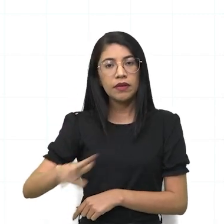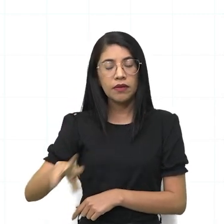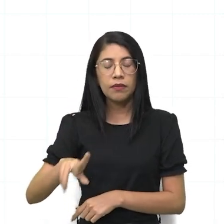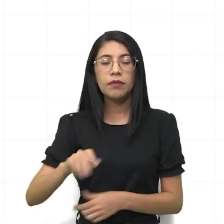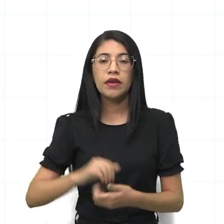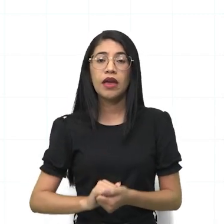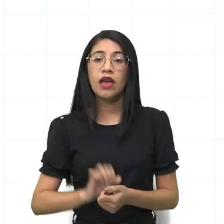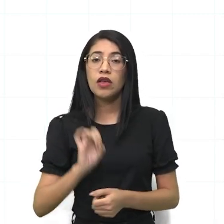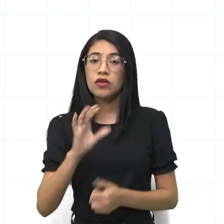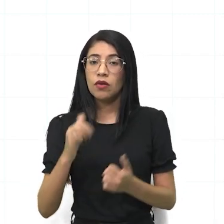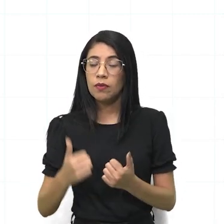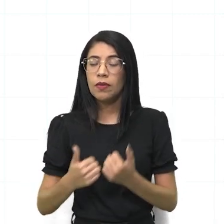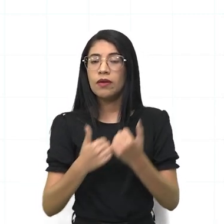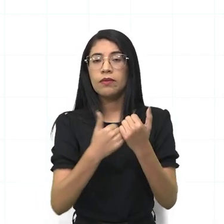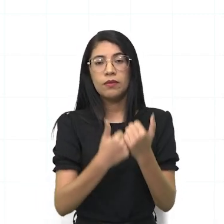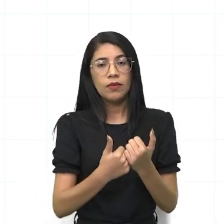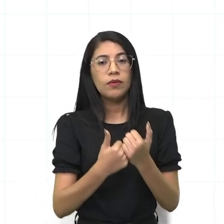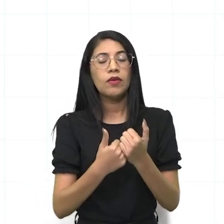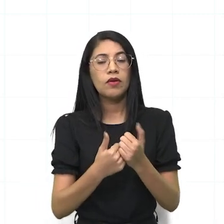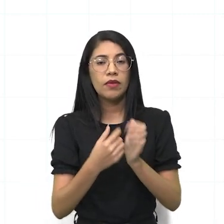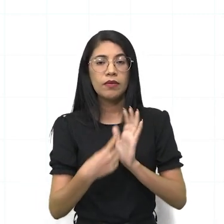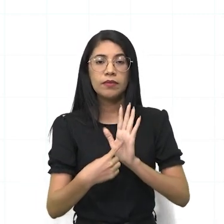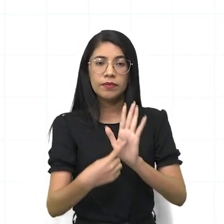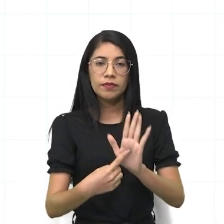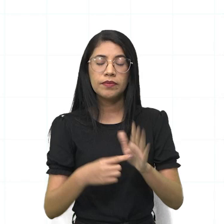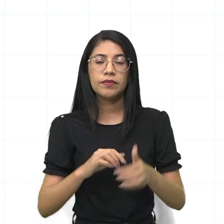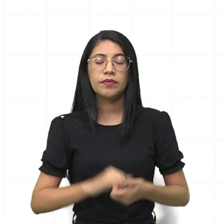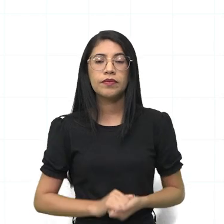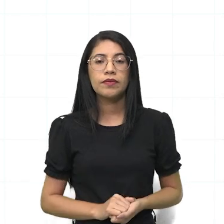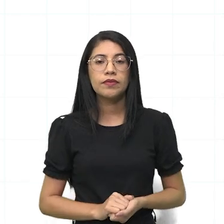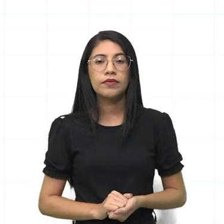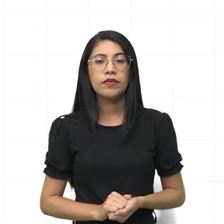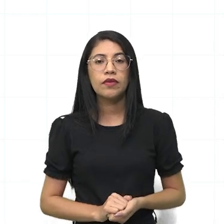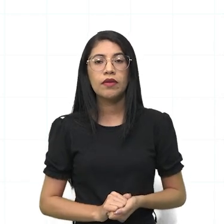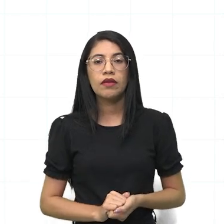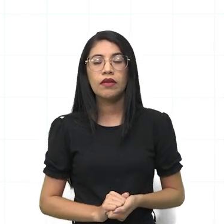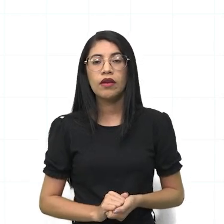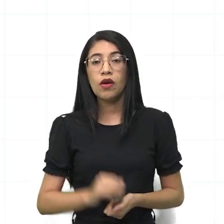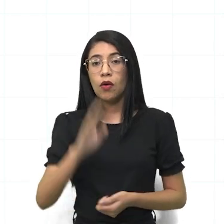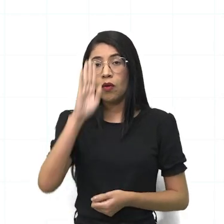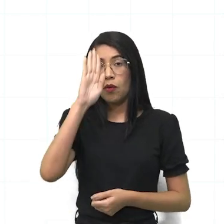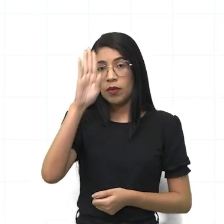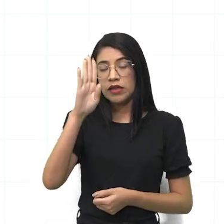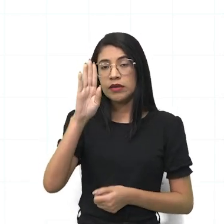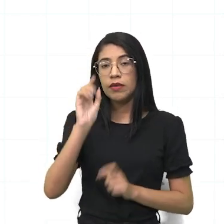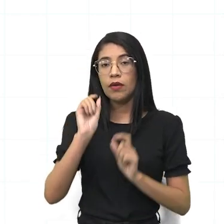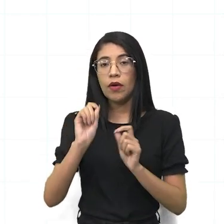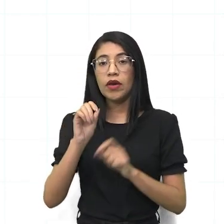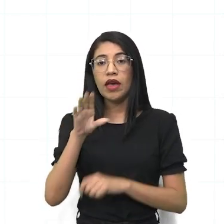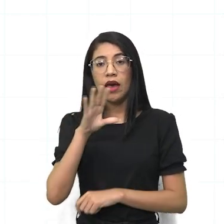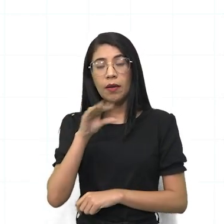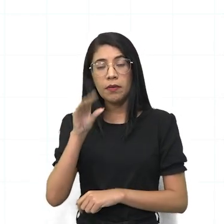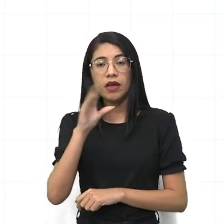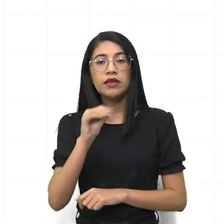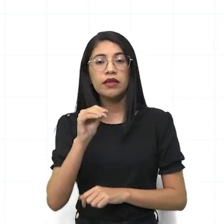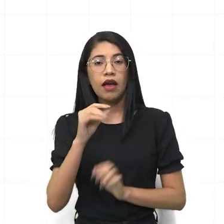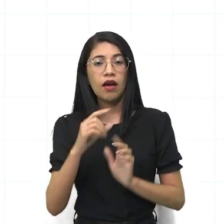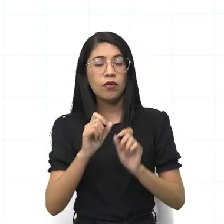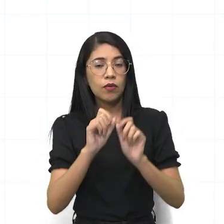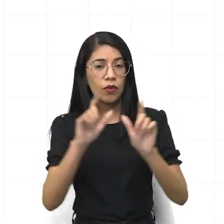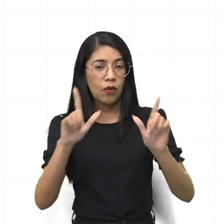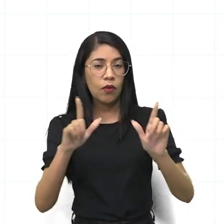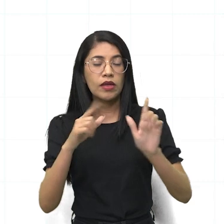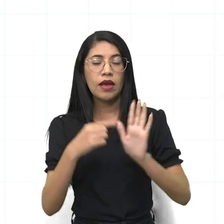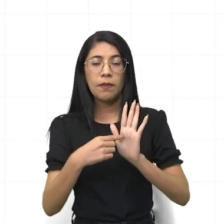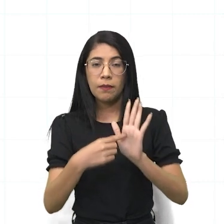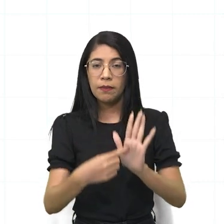tá, ele é só um recurso que vai te ajudar nessa apresentação, a, a principal função ali é a exposição oral, do seminário é